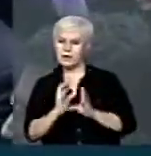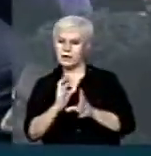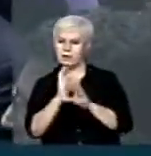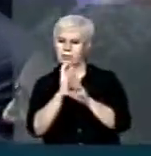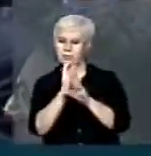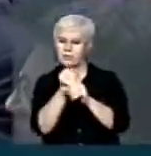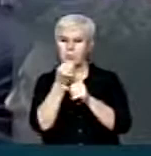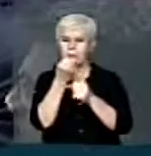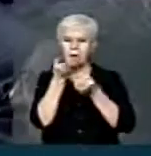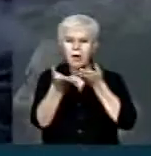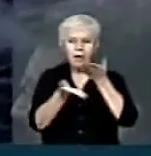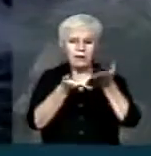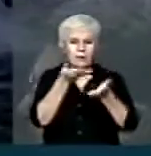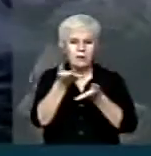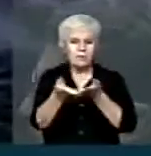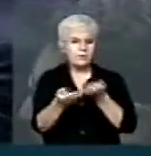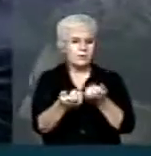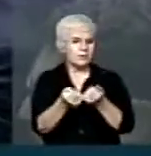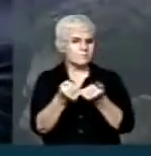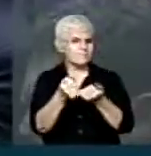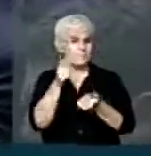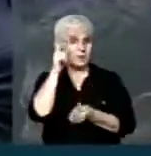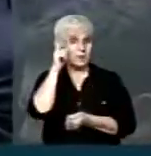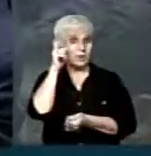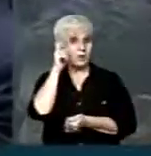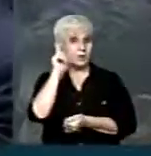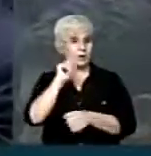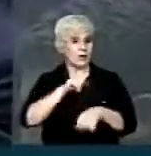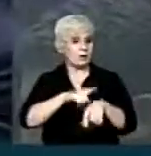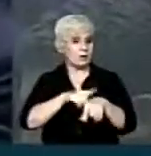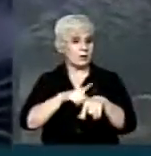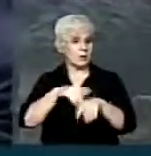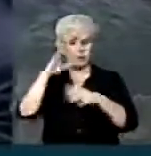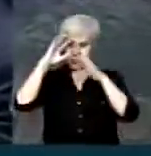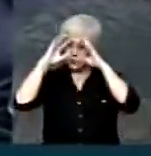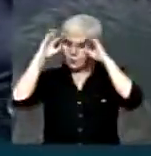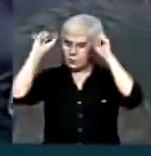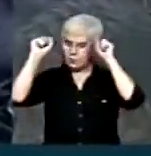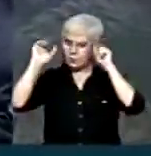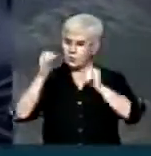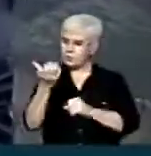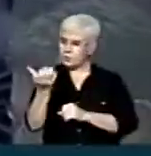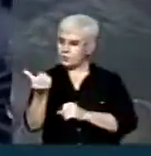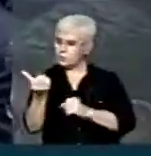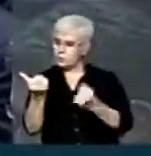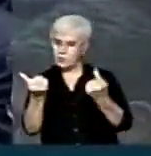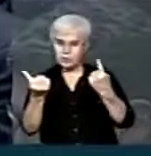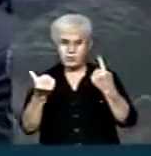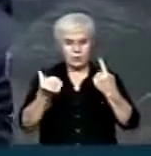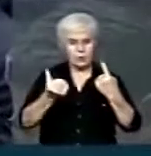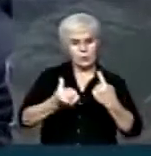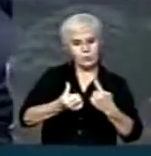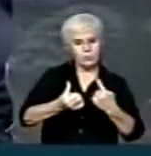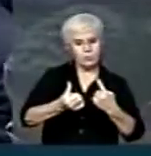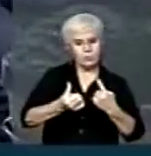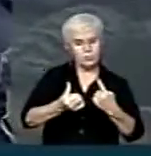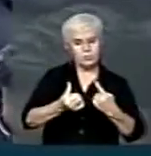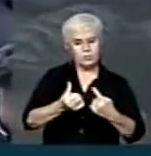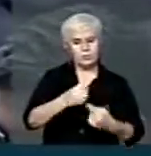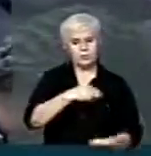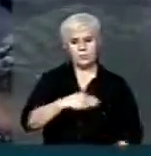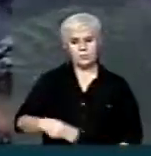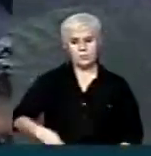bondades, aliás coincidentemente no momento que o Supremo por 6 a 1, mesmo que o ministro Gilmar Mendes